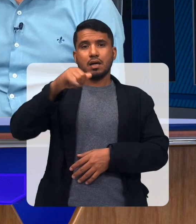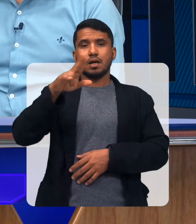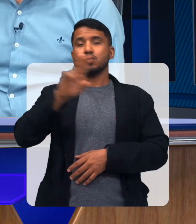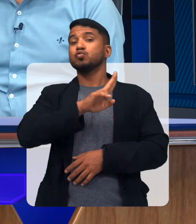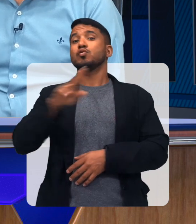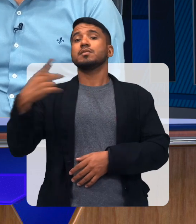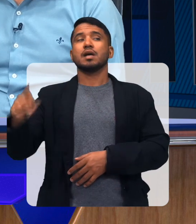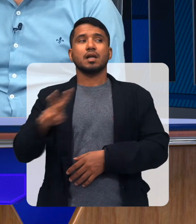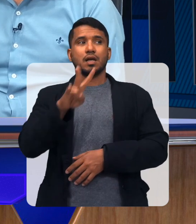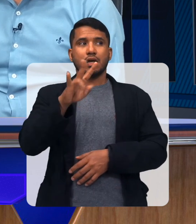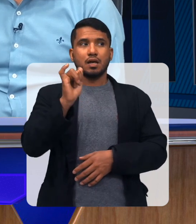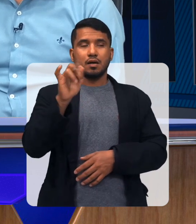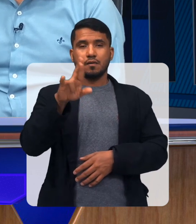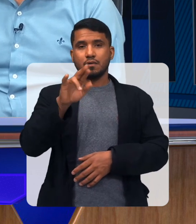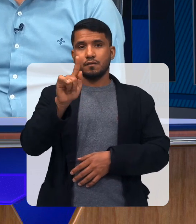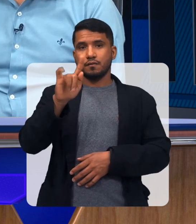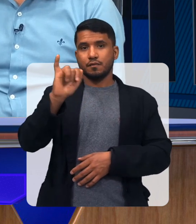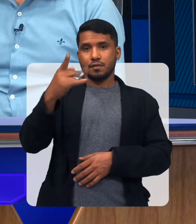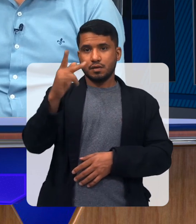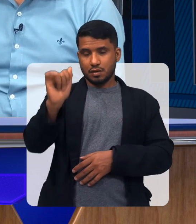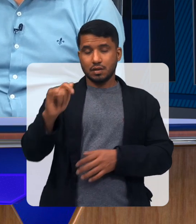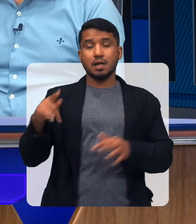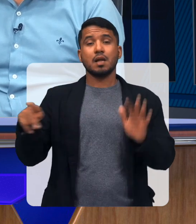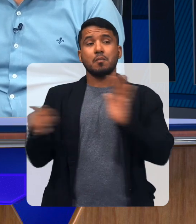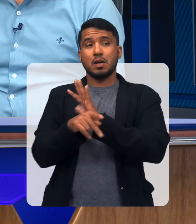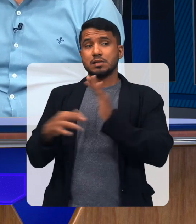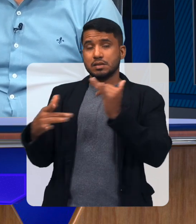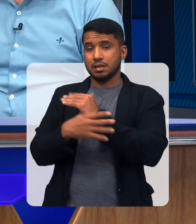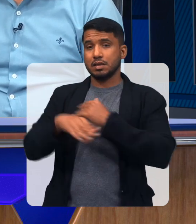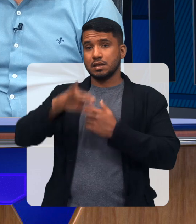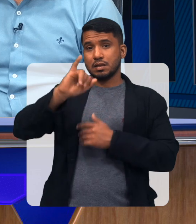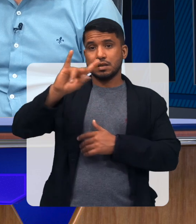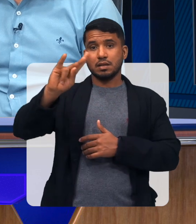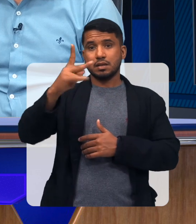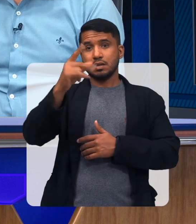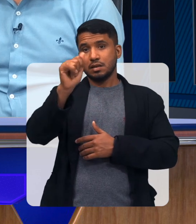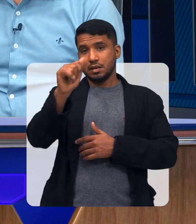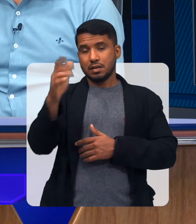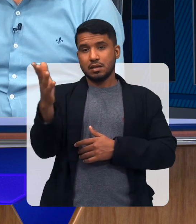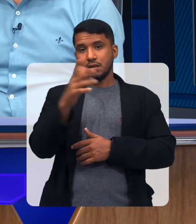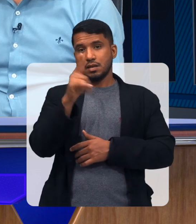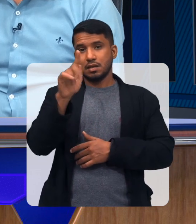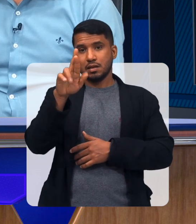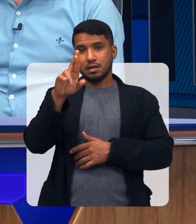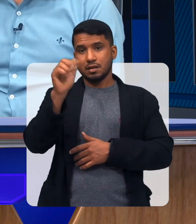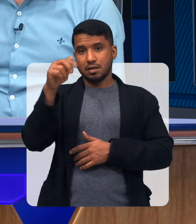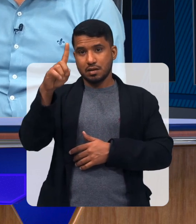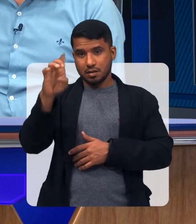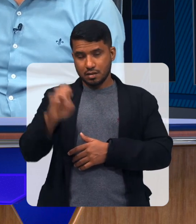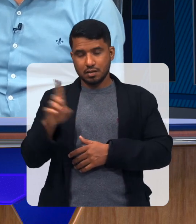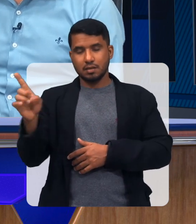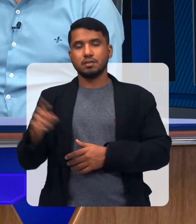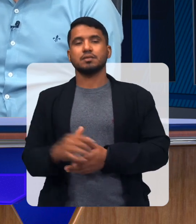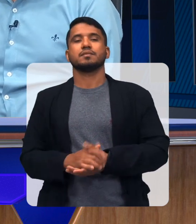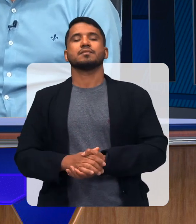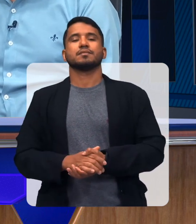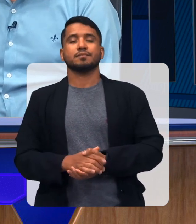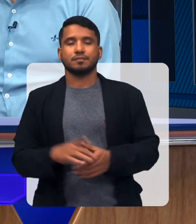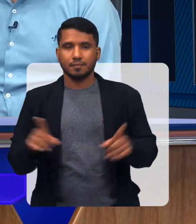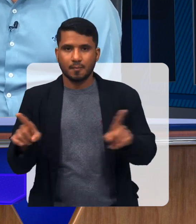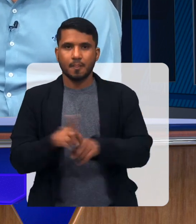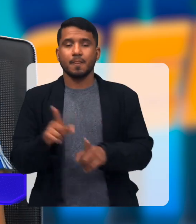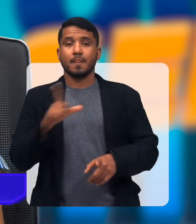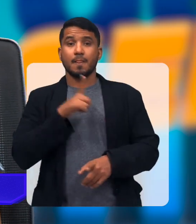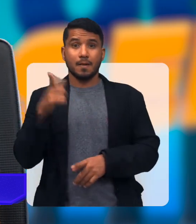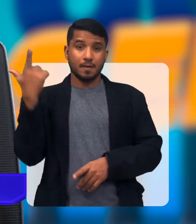Virgínia Virgínia Virgínia É de onde? É Ilha Grande do Piauí Ah, lá da sua terra? Sim, da nossa APAE Que rapaz E